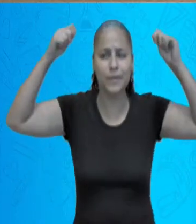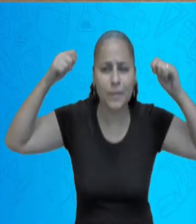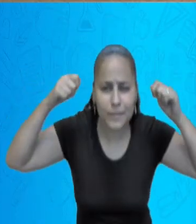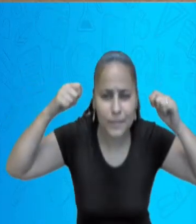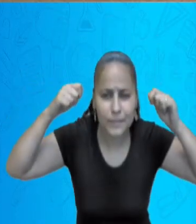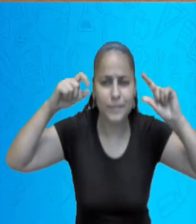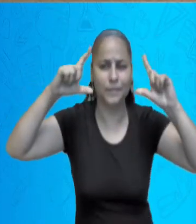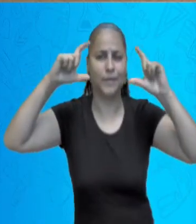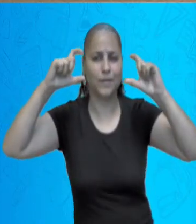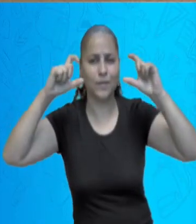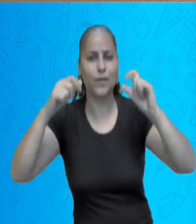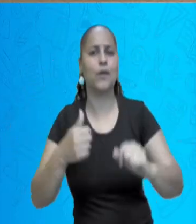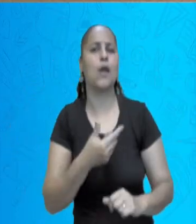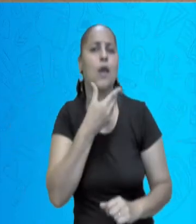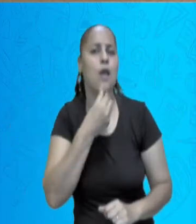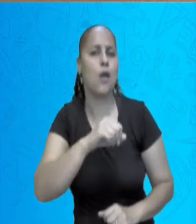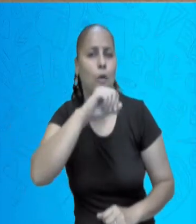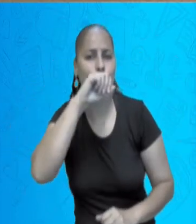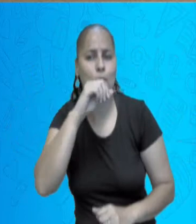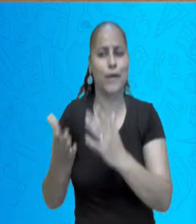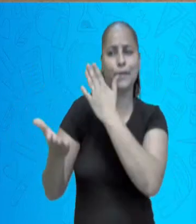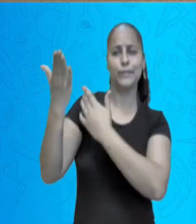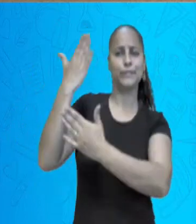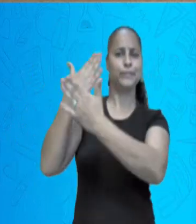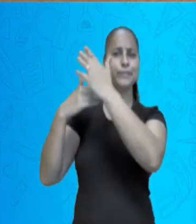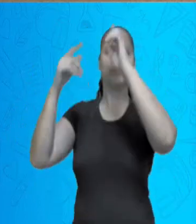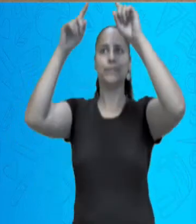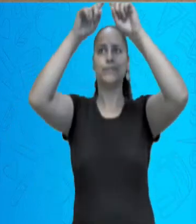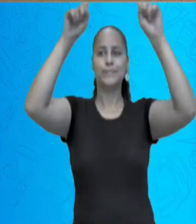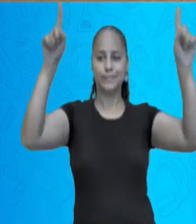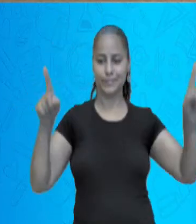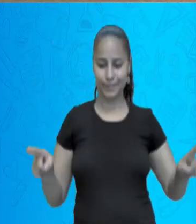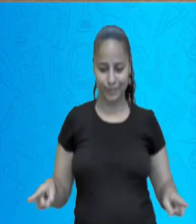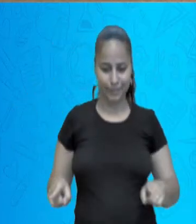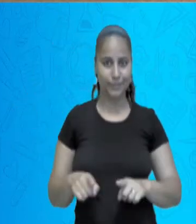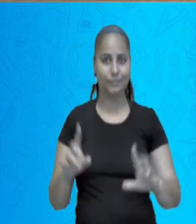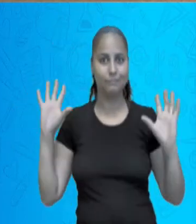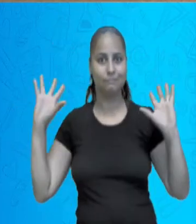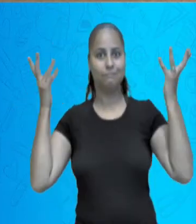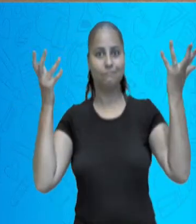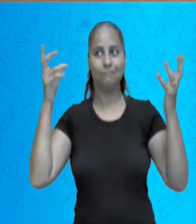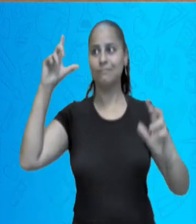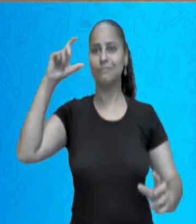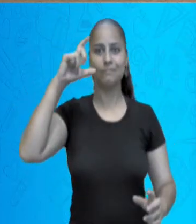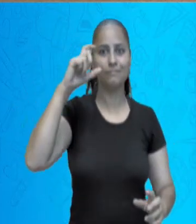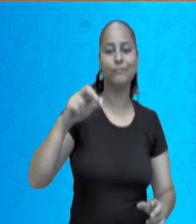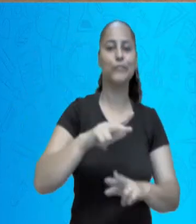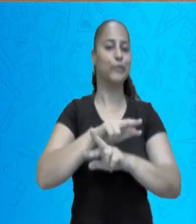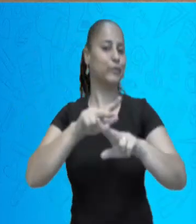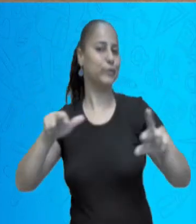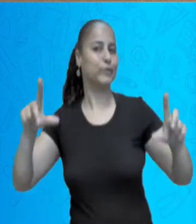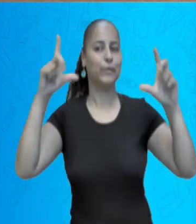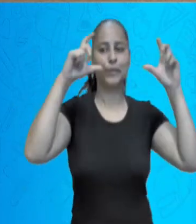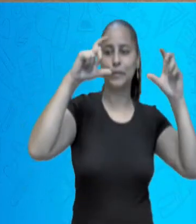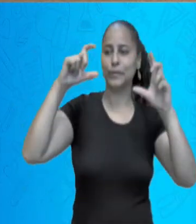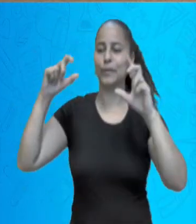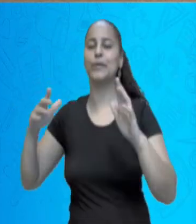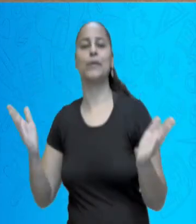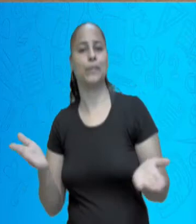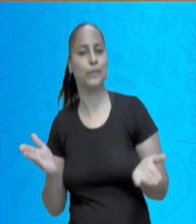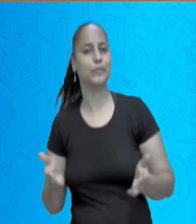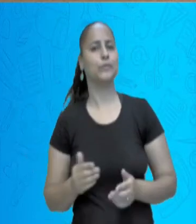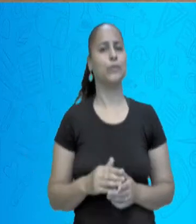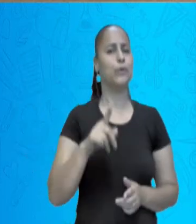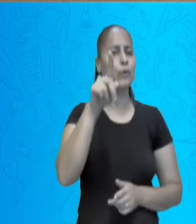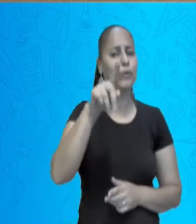é o pai da máquina Polaroid e o avô de todas as câmeras fotográficas que nós temos por aqui. O seu